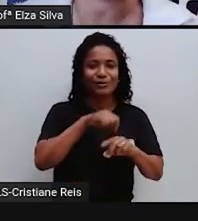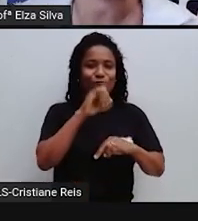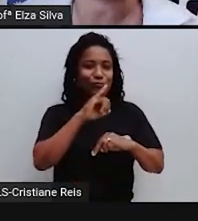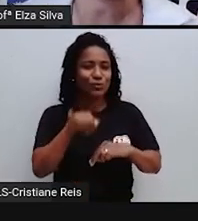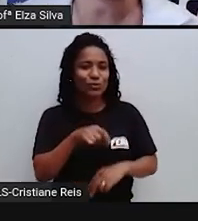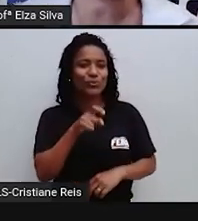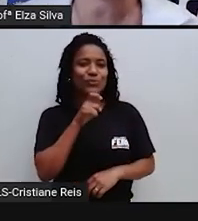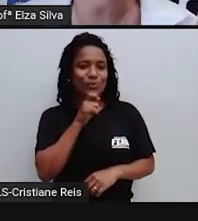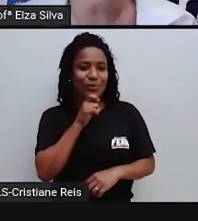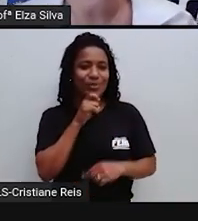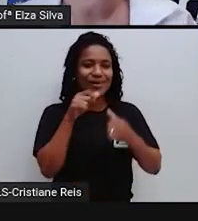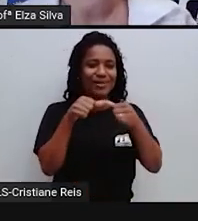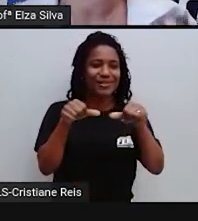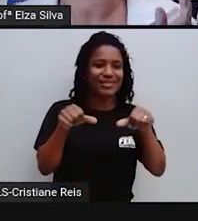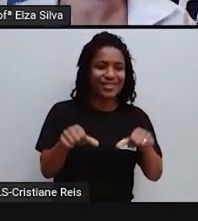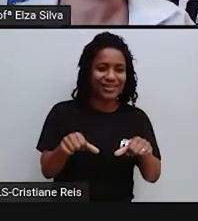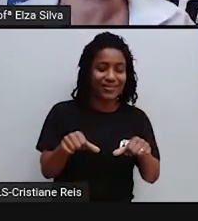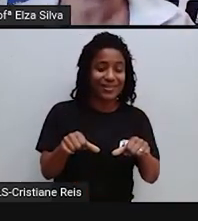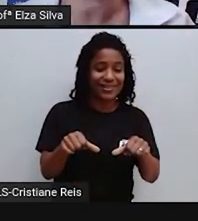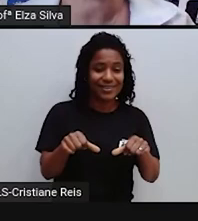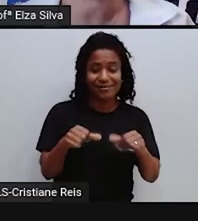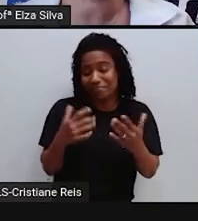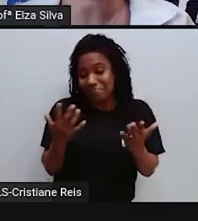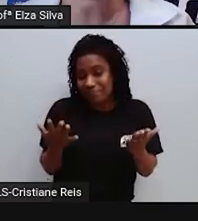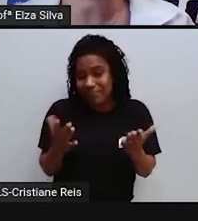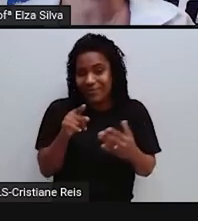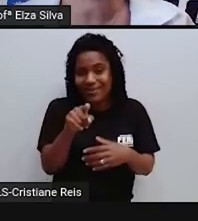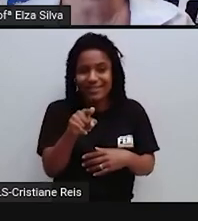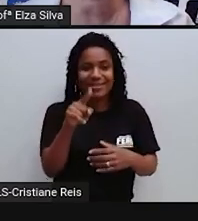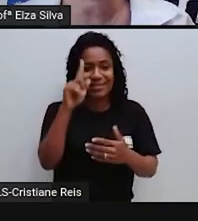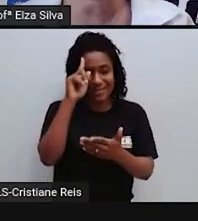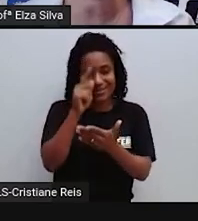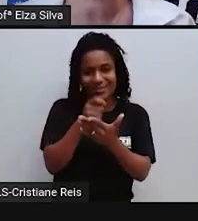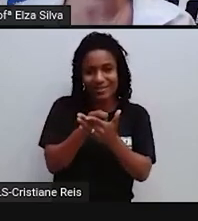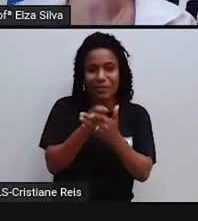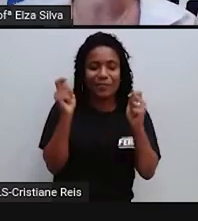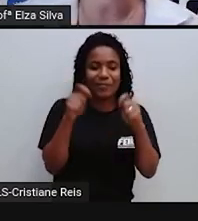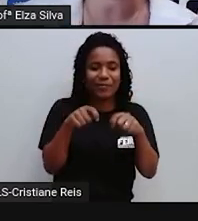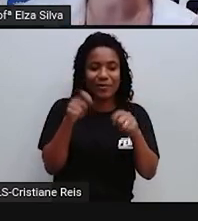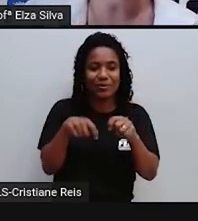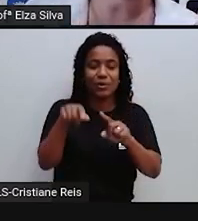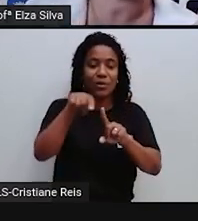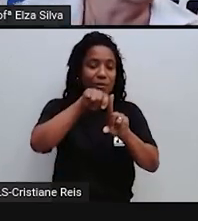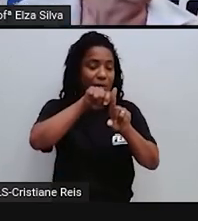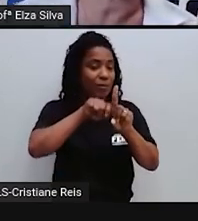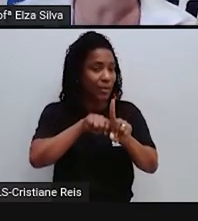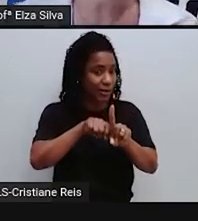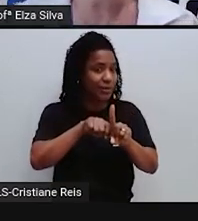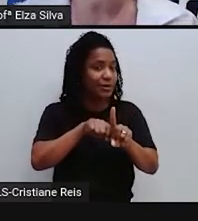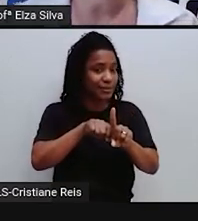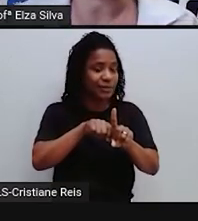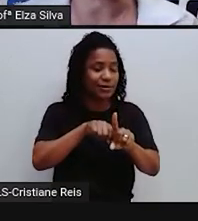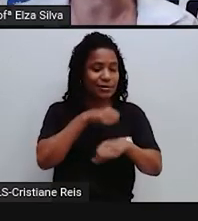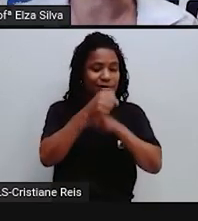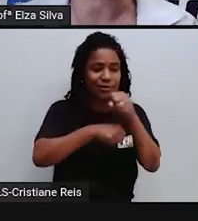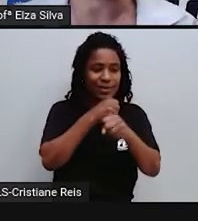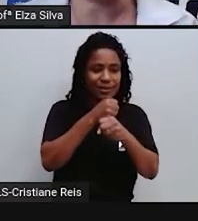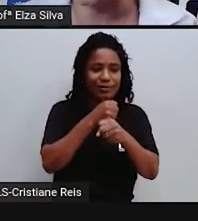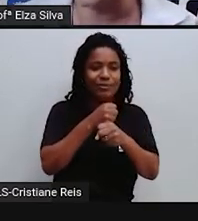sugestão Ok, students? Lembrando Que os meses do ano Em inglês A gente deve escrever Com letras